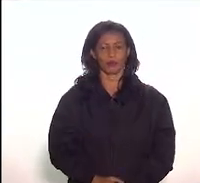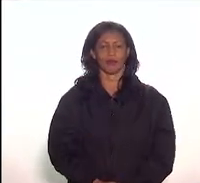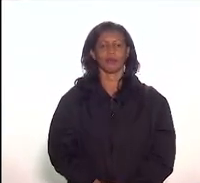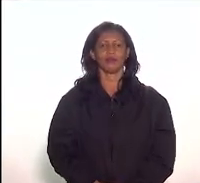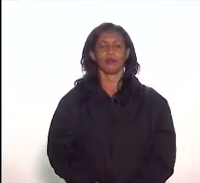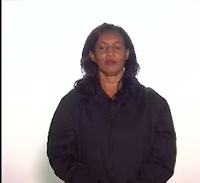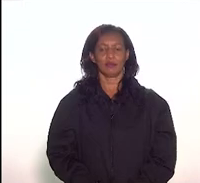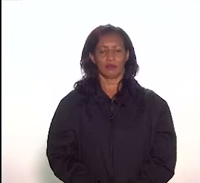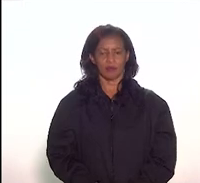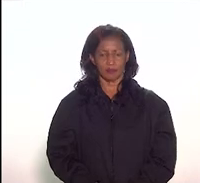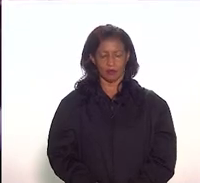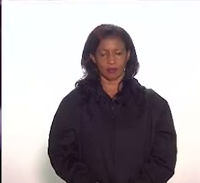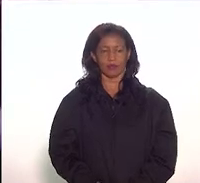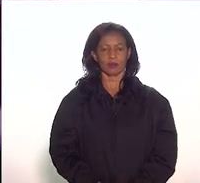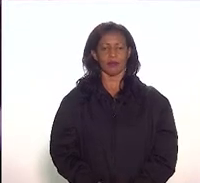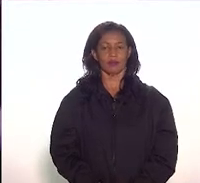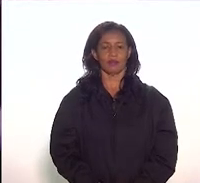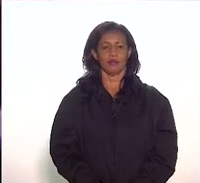Estamos ouvindo.